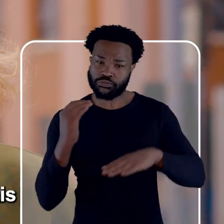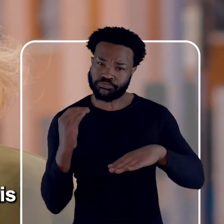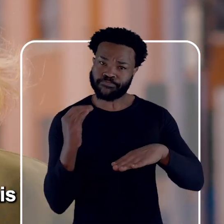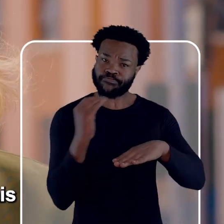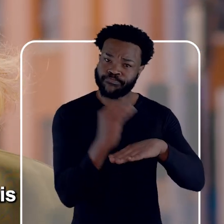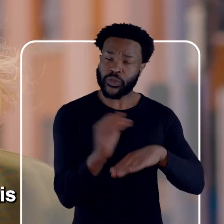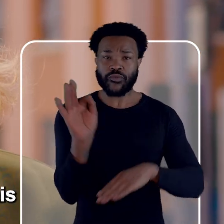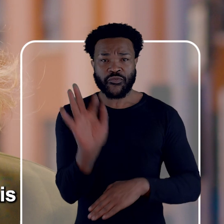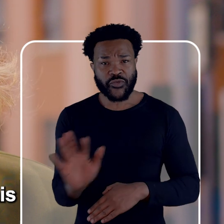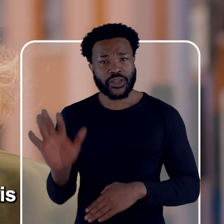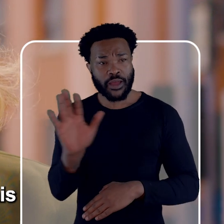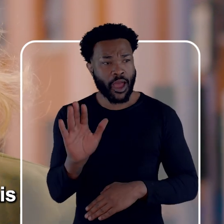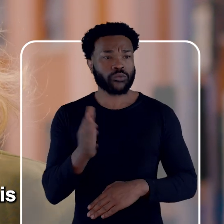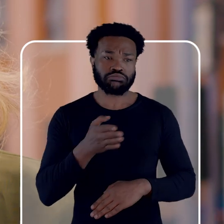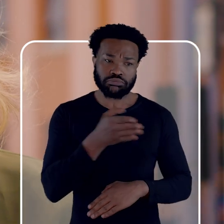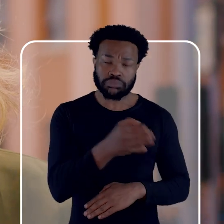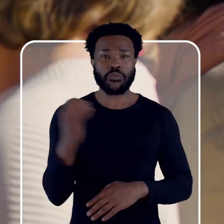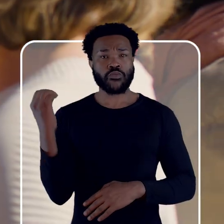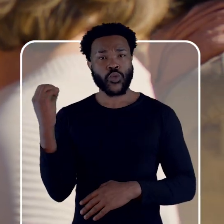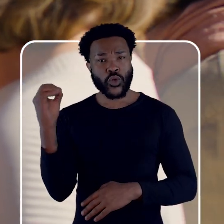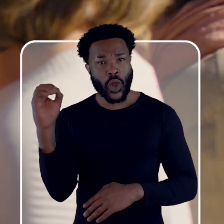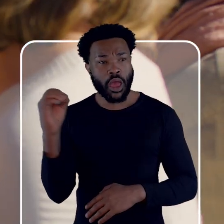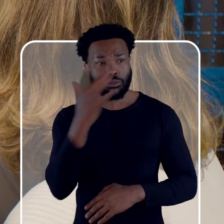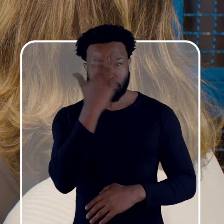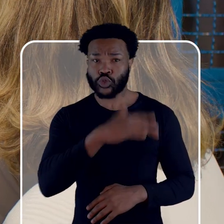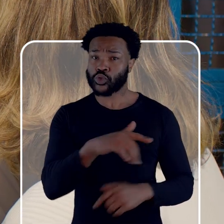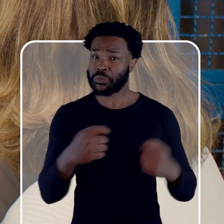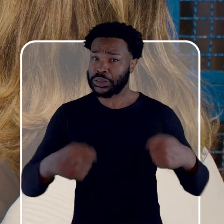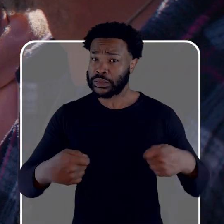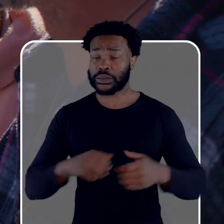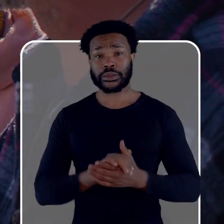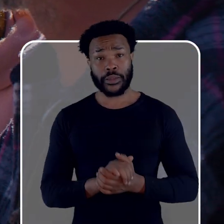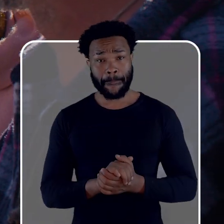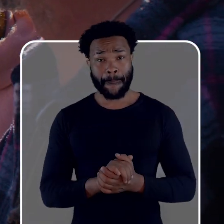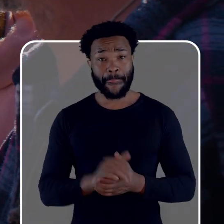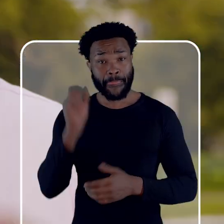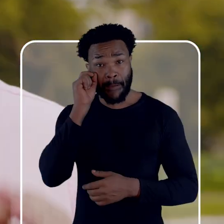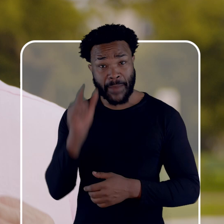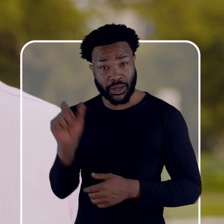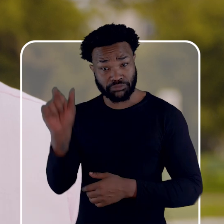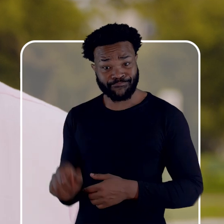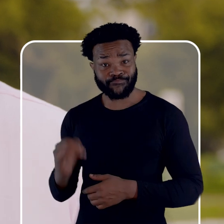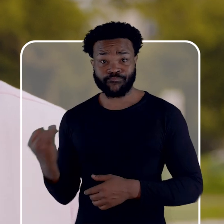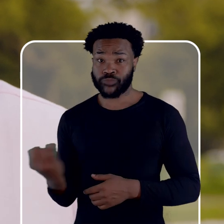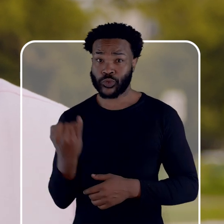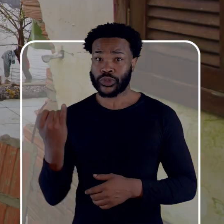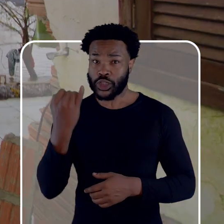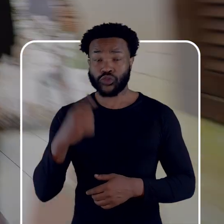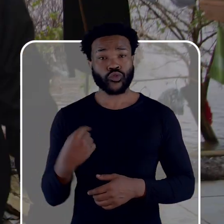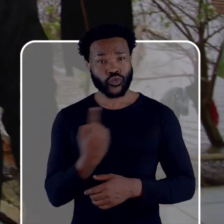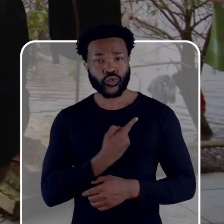cada centavo dos recursos federais chegue em Porto Alegre pra quem precisa. Maria foi fundamental